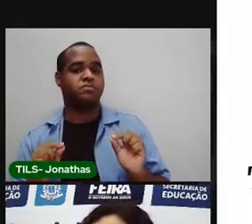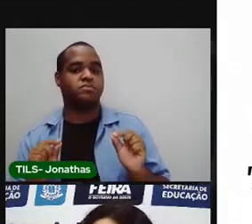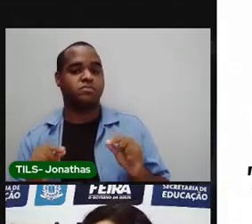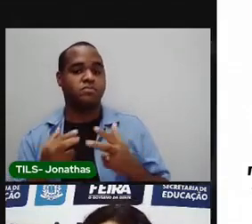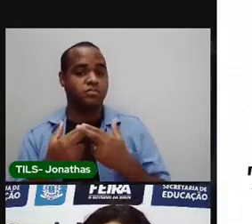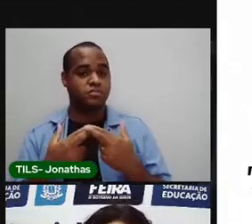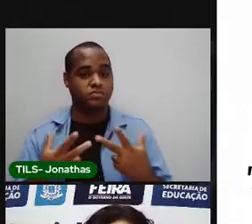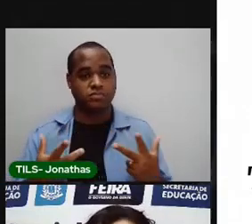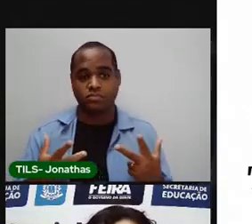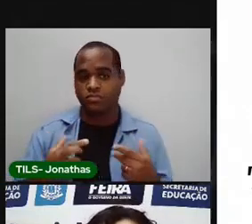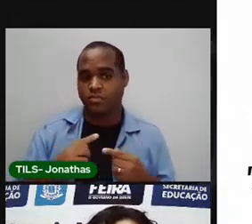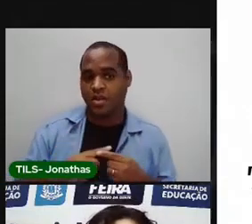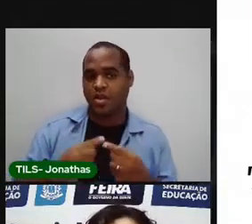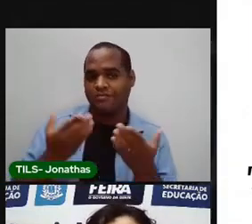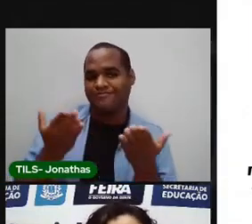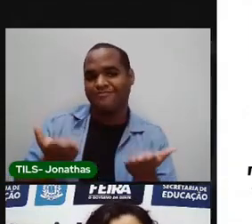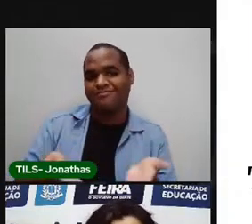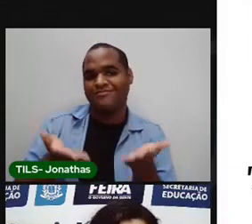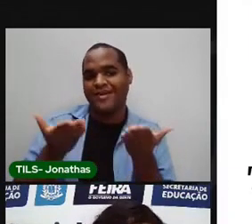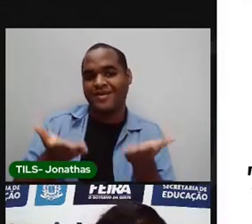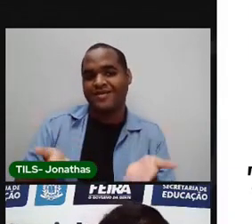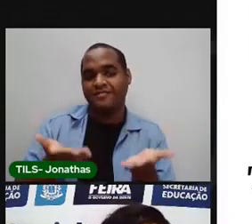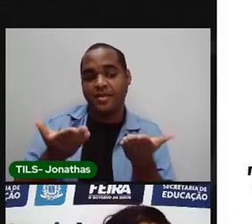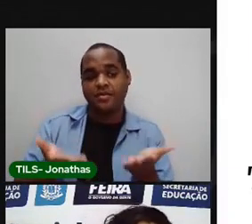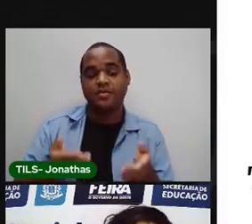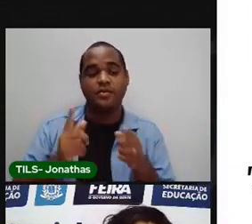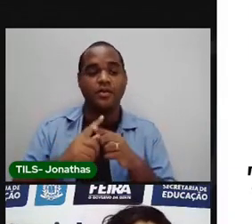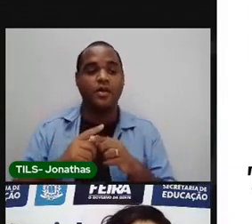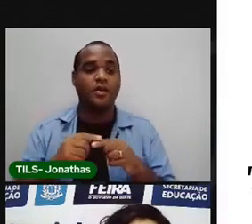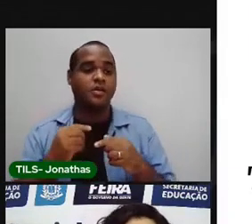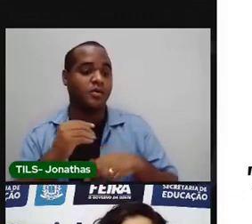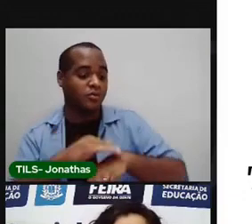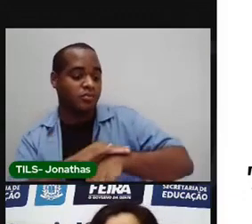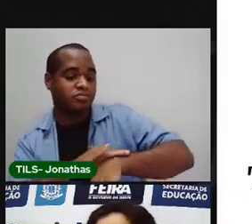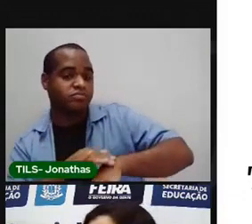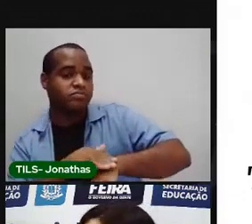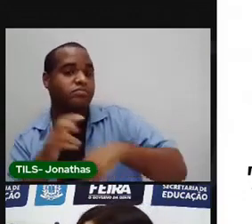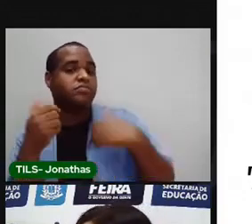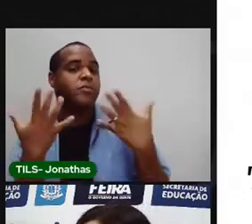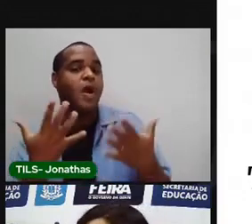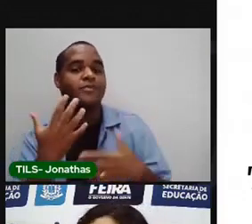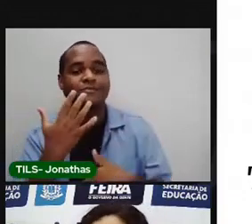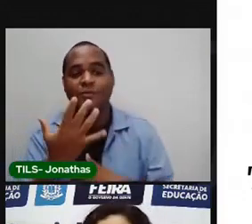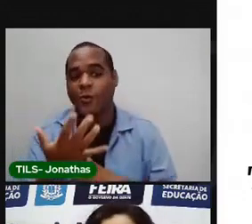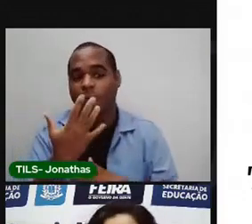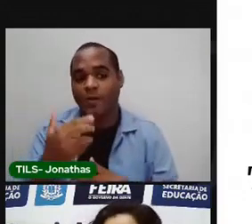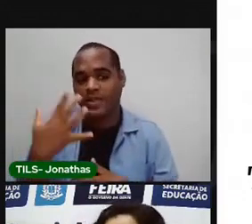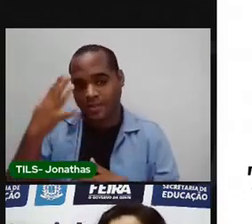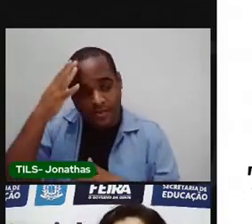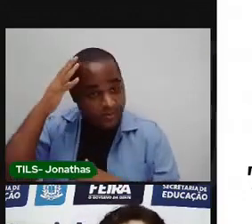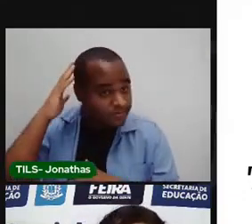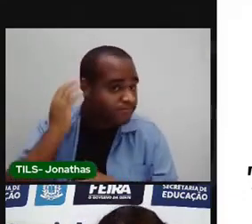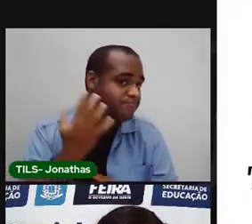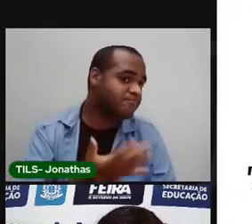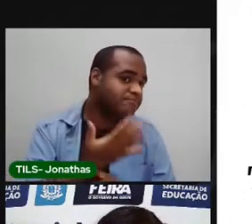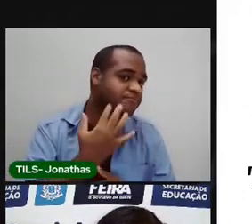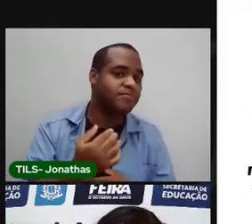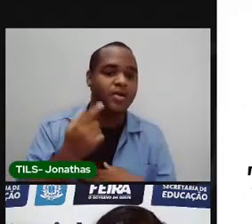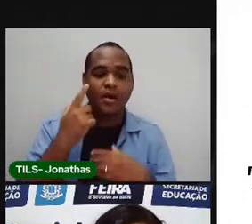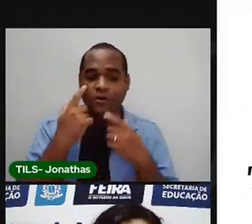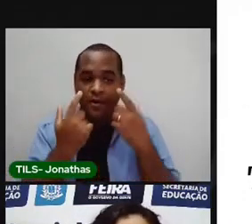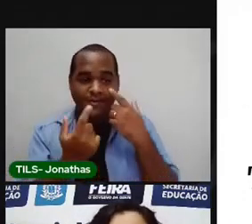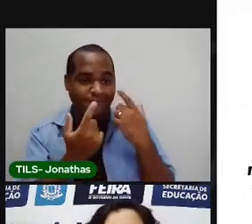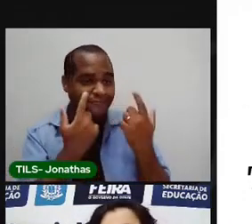quanto a gente pesou, a cor da nossa pele, a cor do nosso cabelo, a cor dos nossos